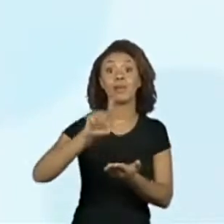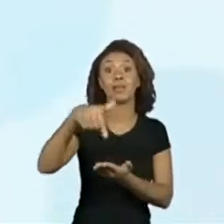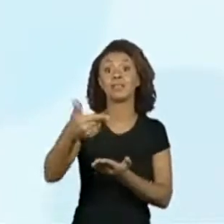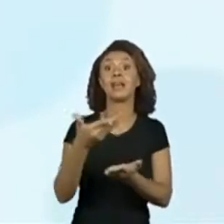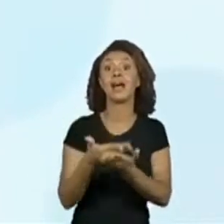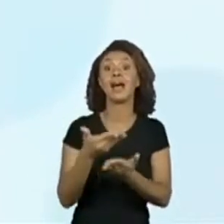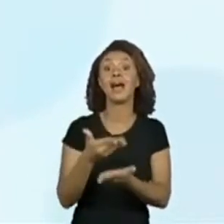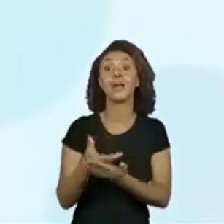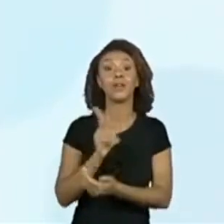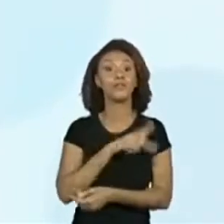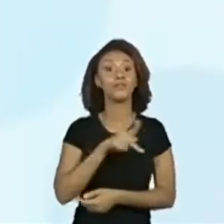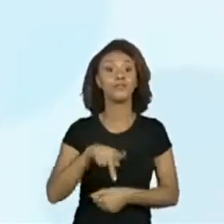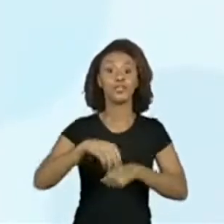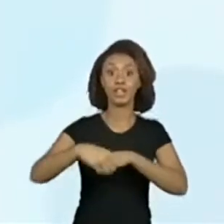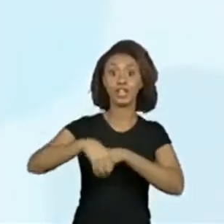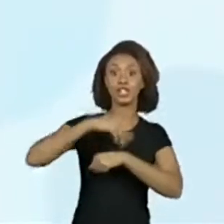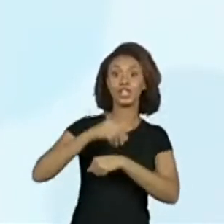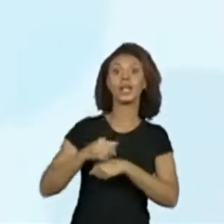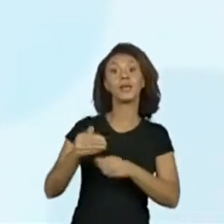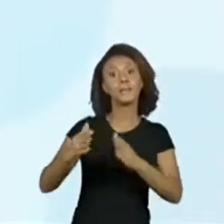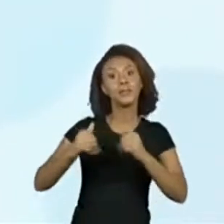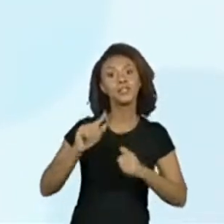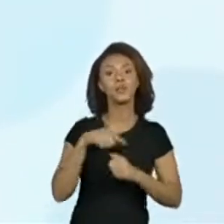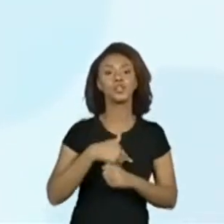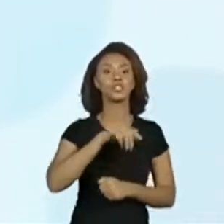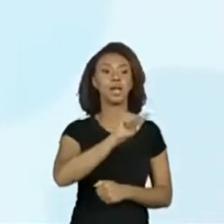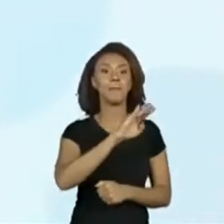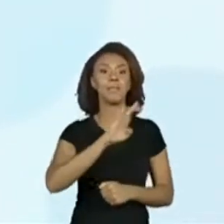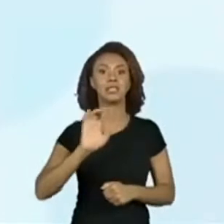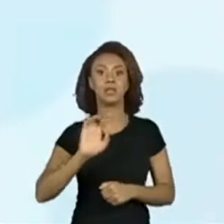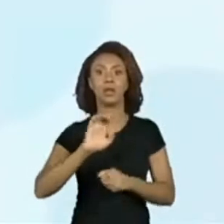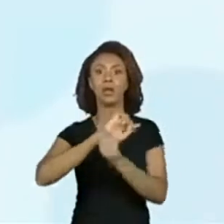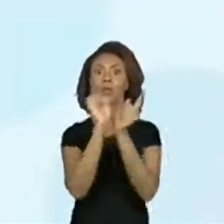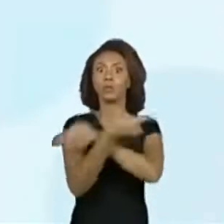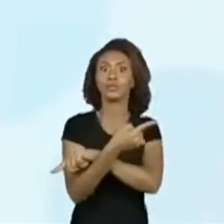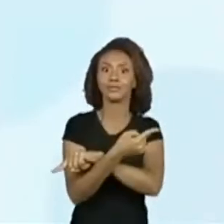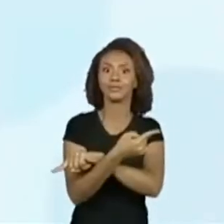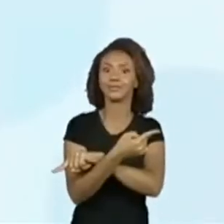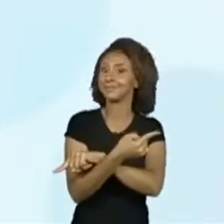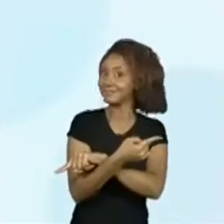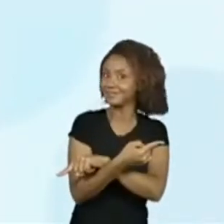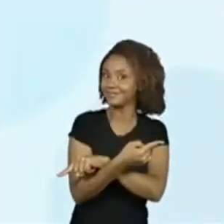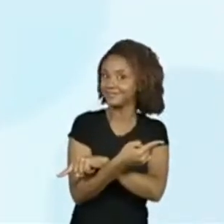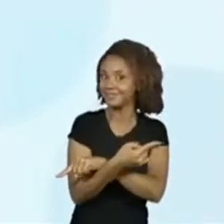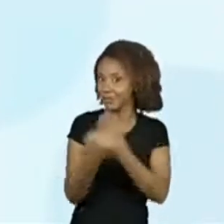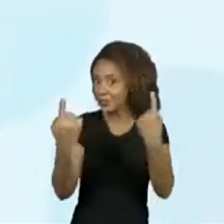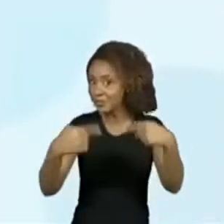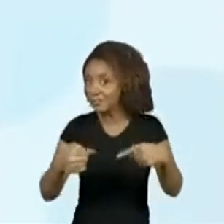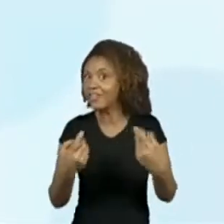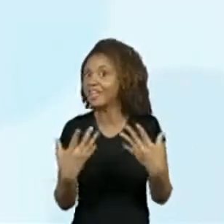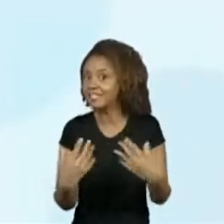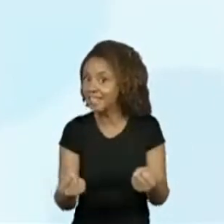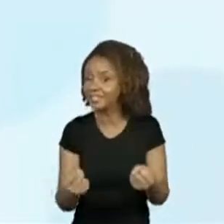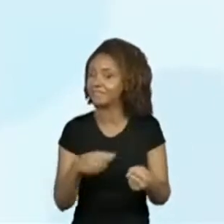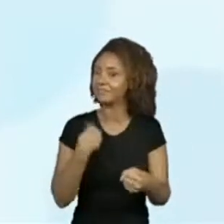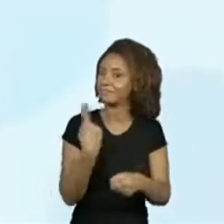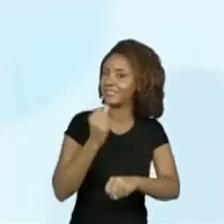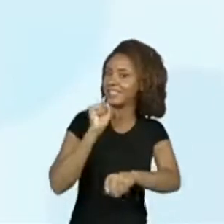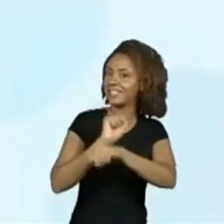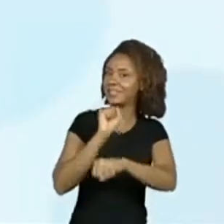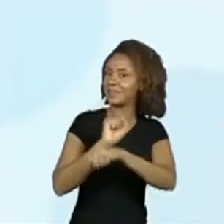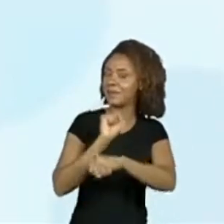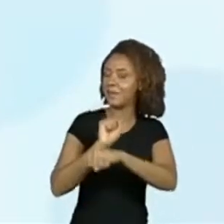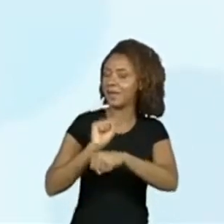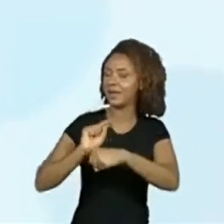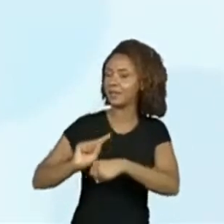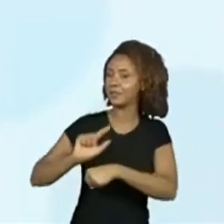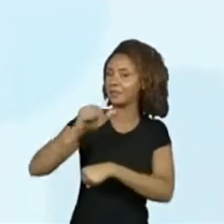sugestão da professora que pediu pra gente ler o alfabeto de trás pra frente. Gente, aceitam o desafio? A gente aguarda vocês daqui